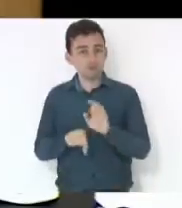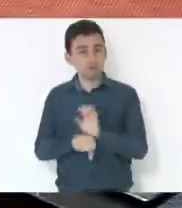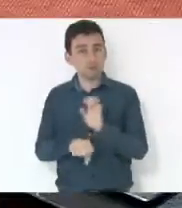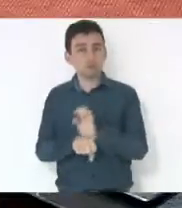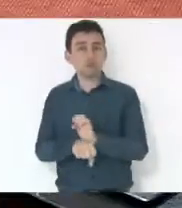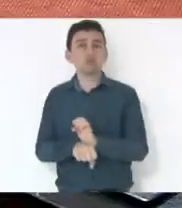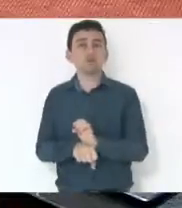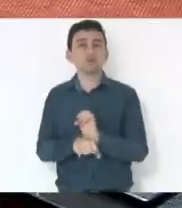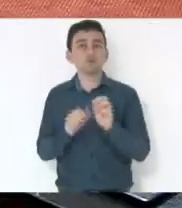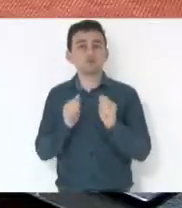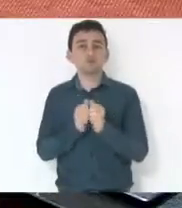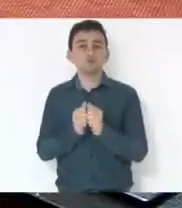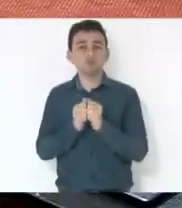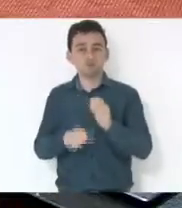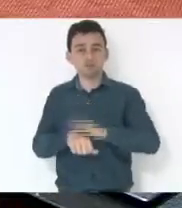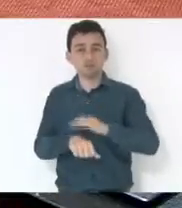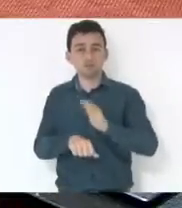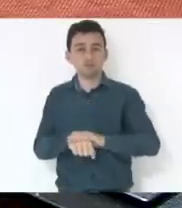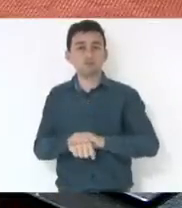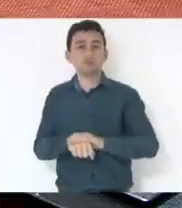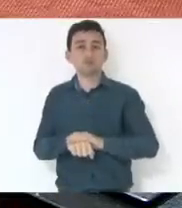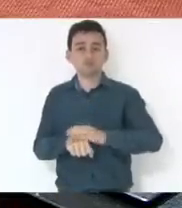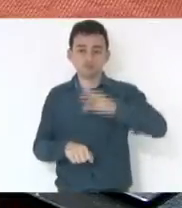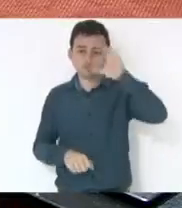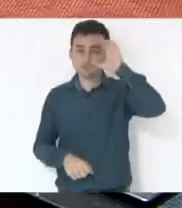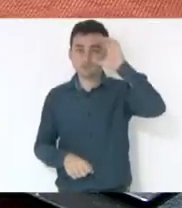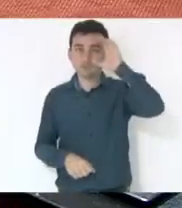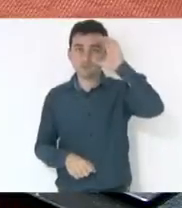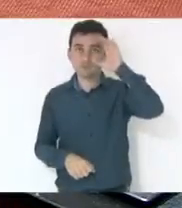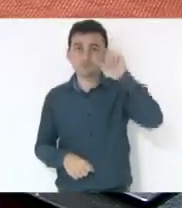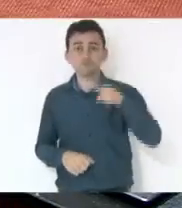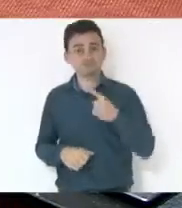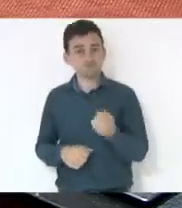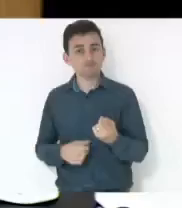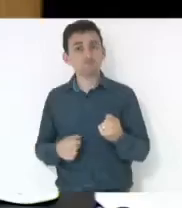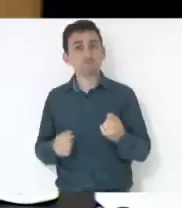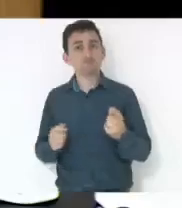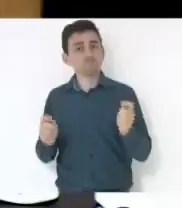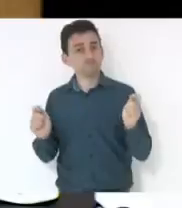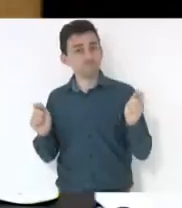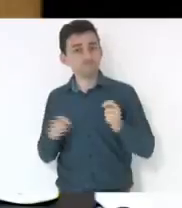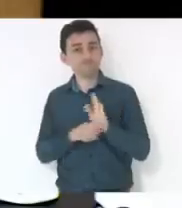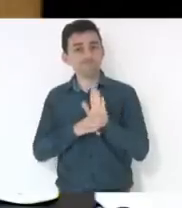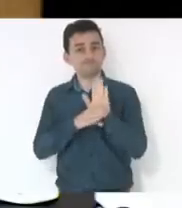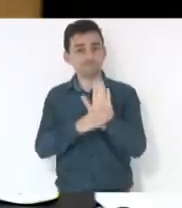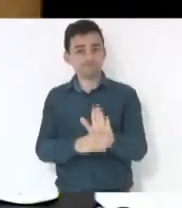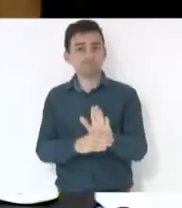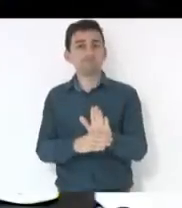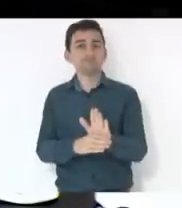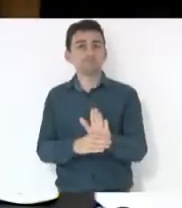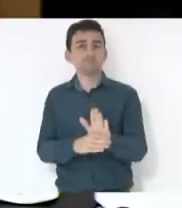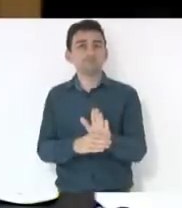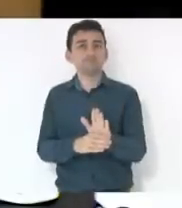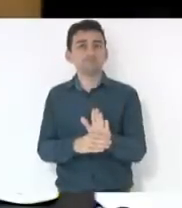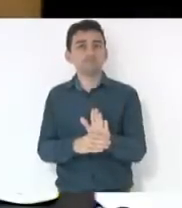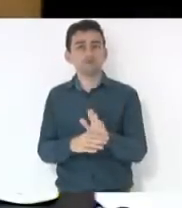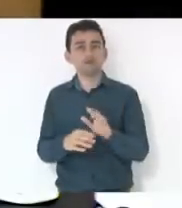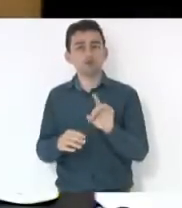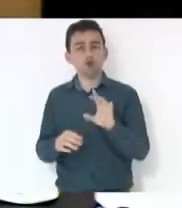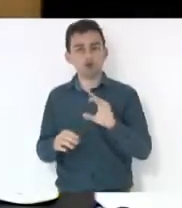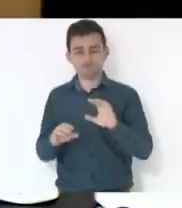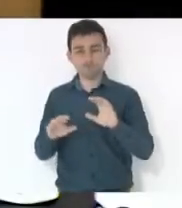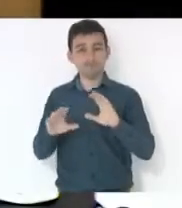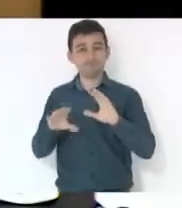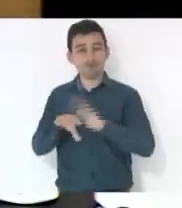com a autoria do deputado Fernando Coruja, dá essa possibilidade de nós estarmos não mexendo o orçamento, é prazo,